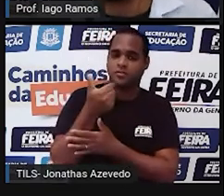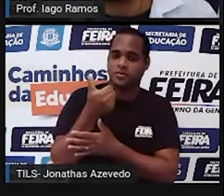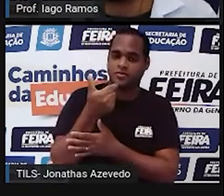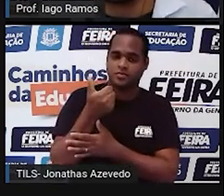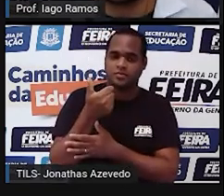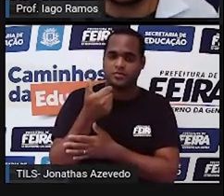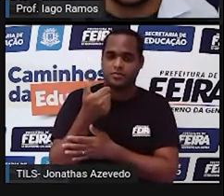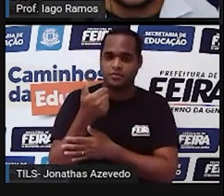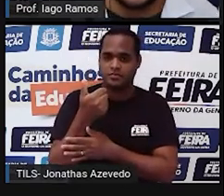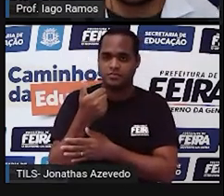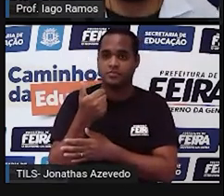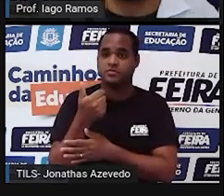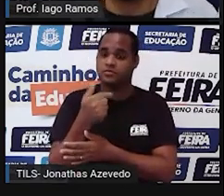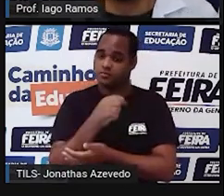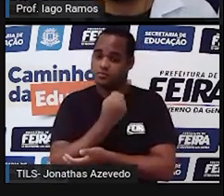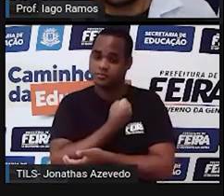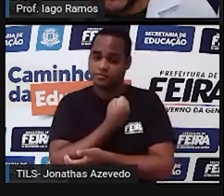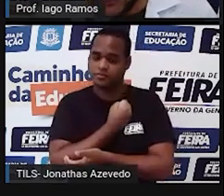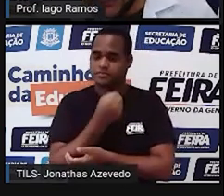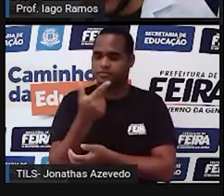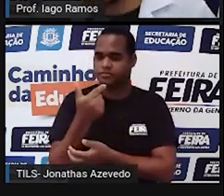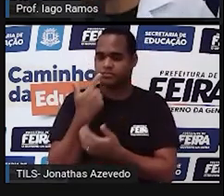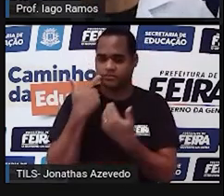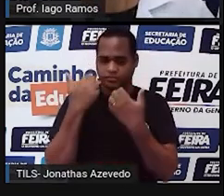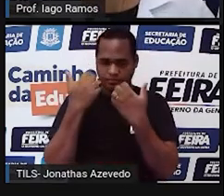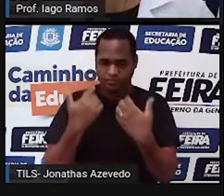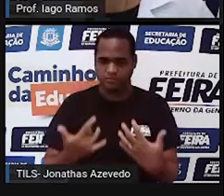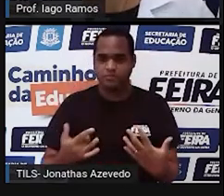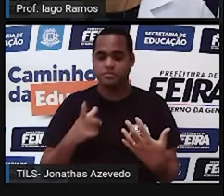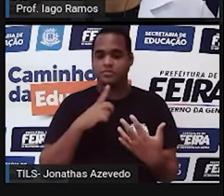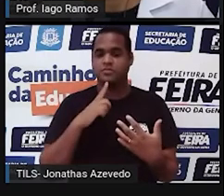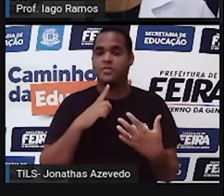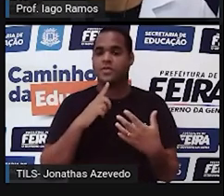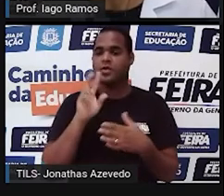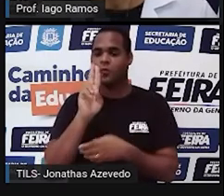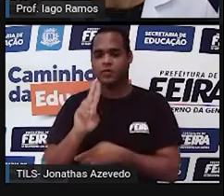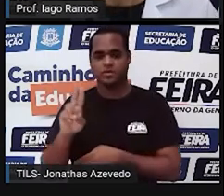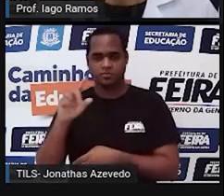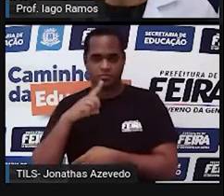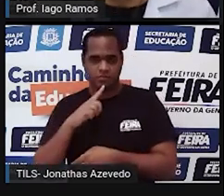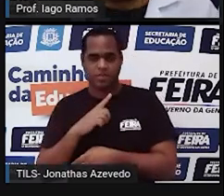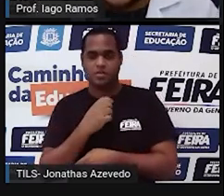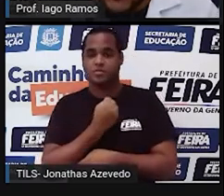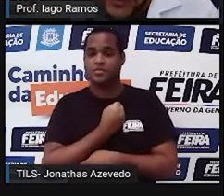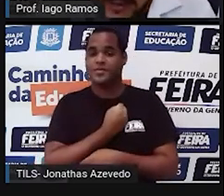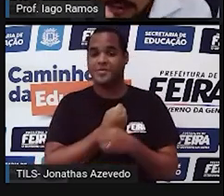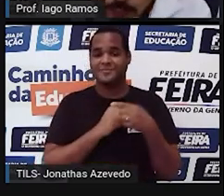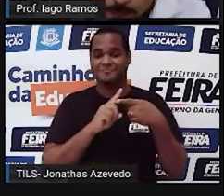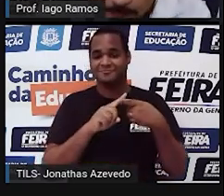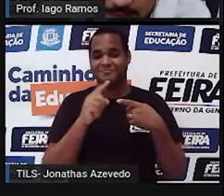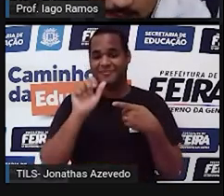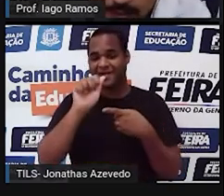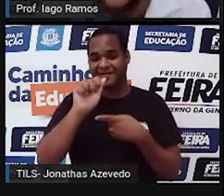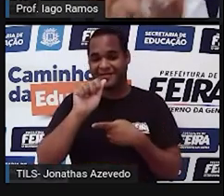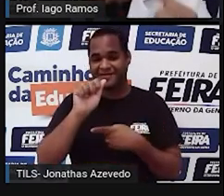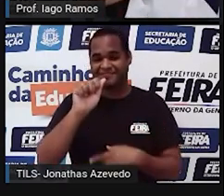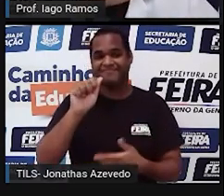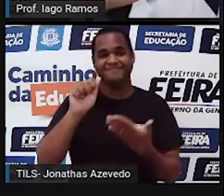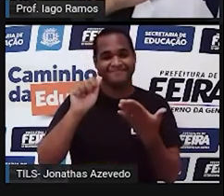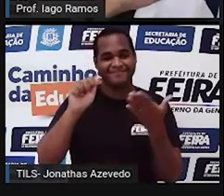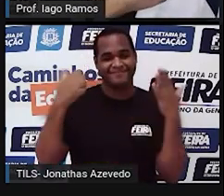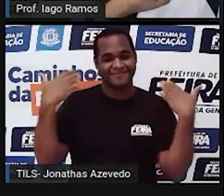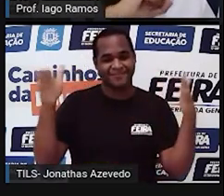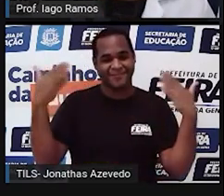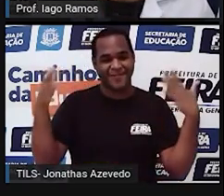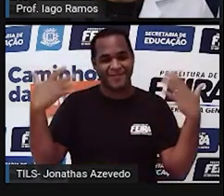aparecendo aí na tela, ele está escrito usando a representação de número natural. Parabéns para